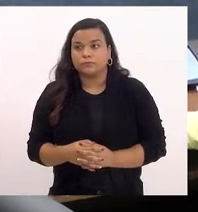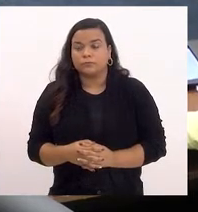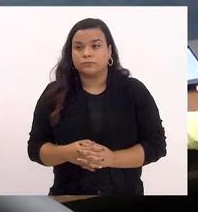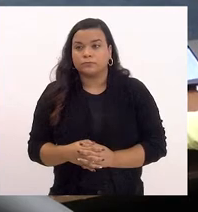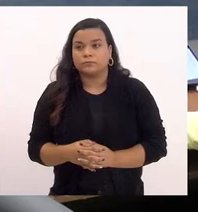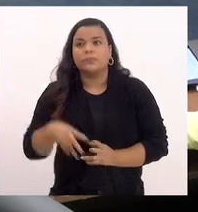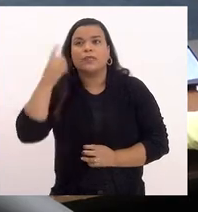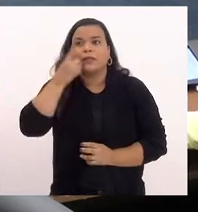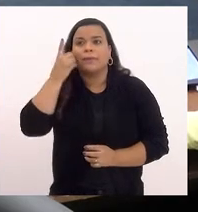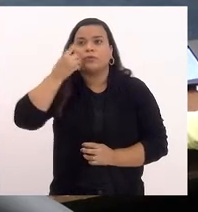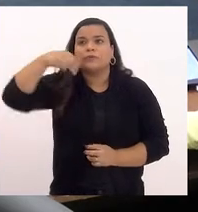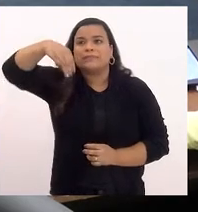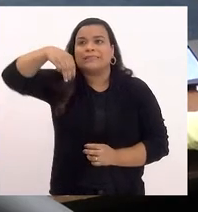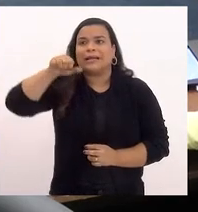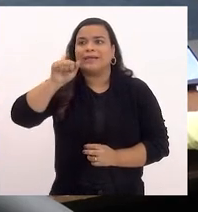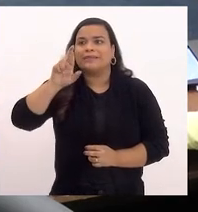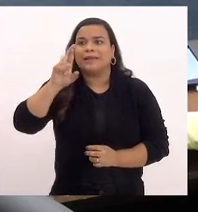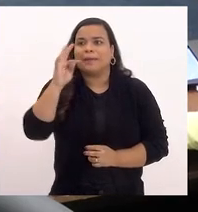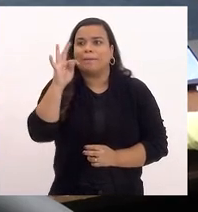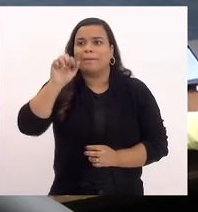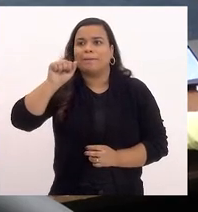Deputada Marta Rocha.